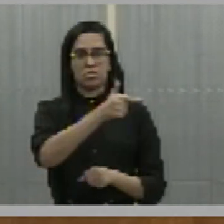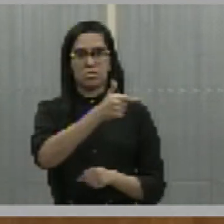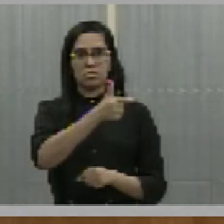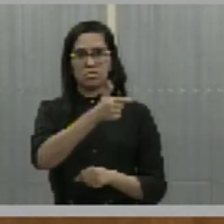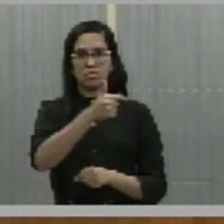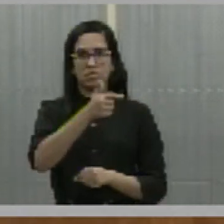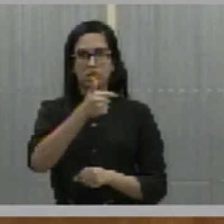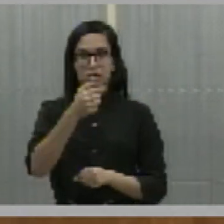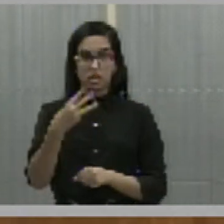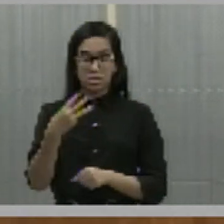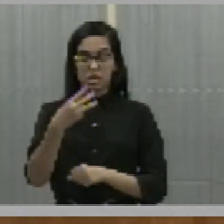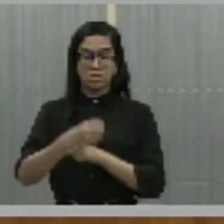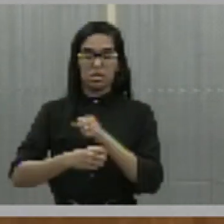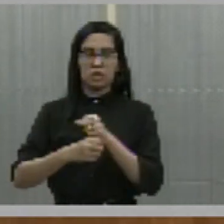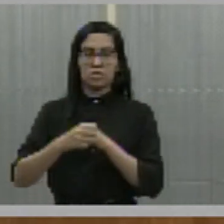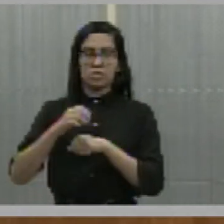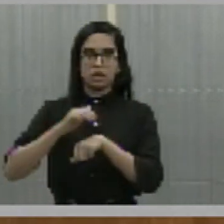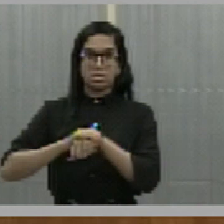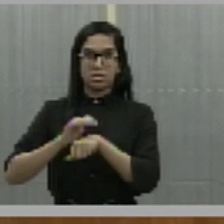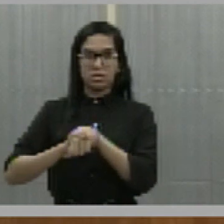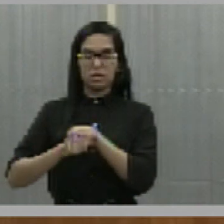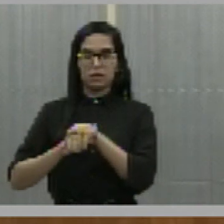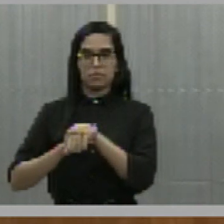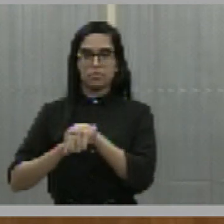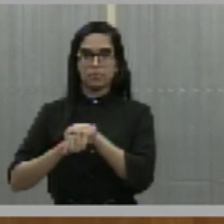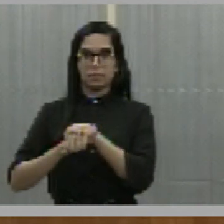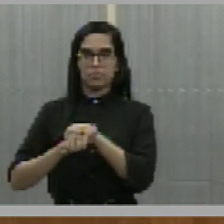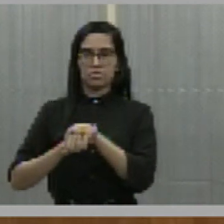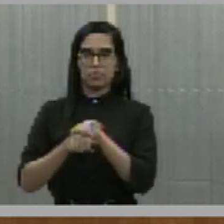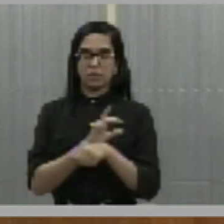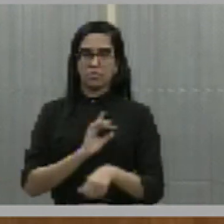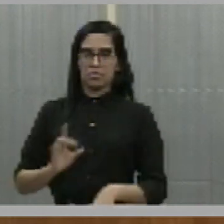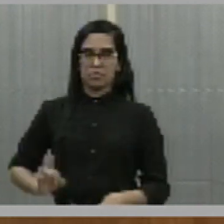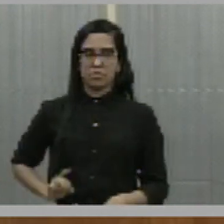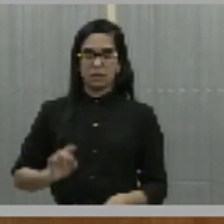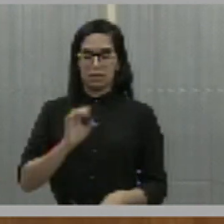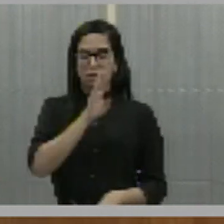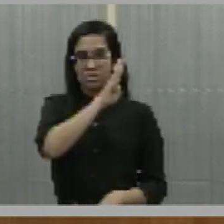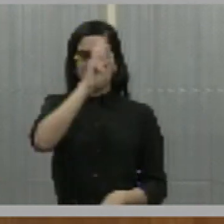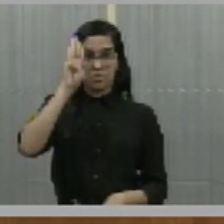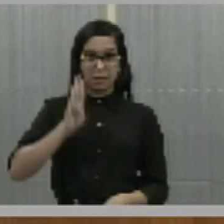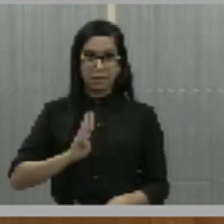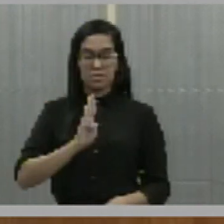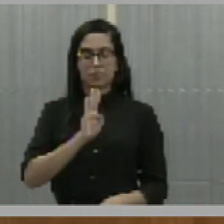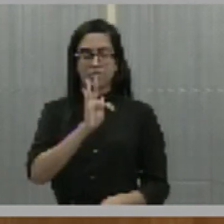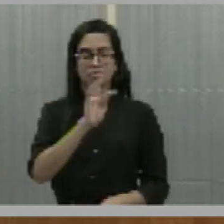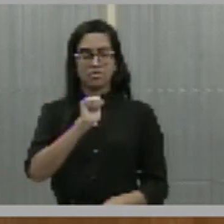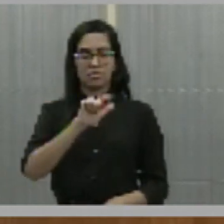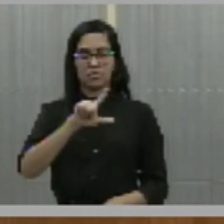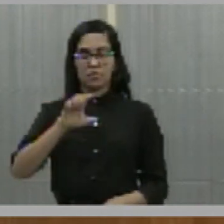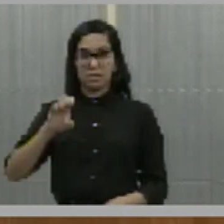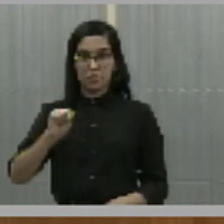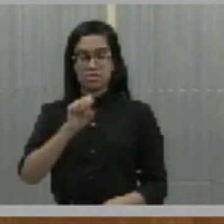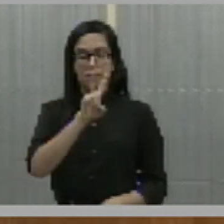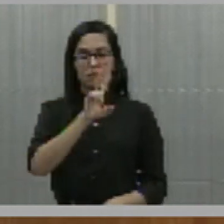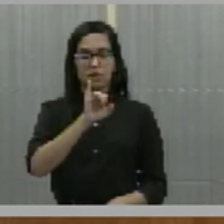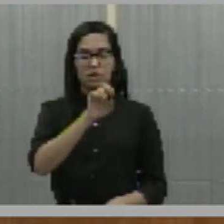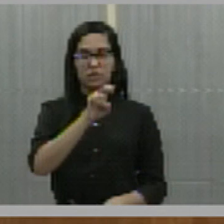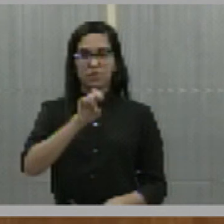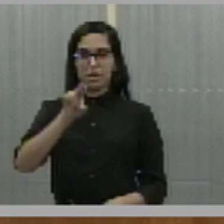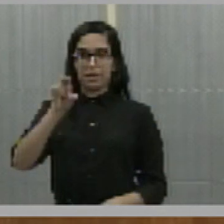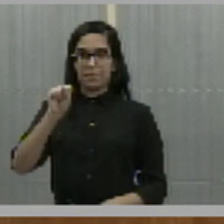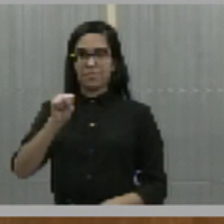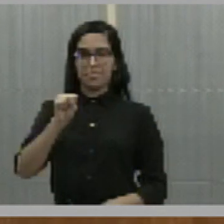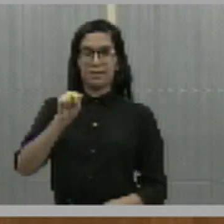9º de março de 2023, no Palácio Petróleo Portela, com a presença dos senhores deputados Bárbara do Firmino, doutor Tales, doutor Vinícius, Evaldo Gomes, Fábio